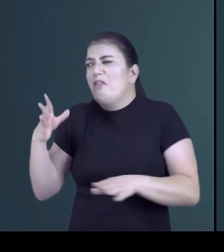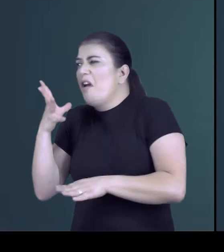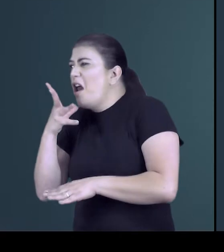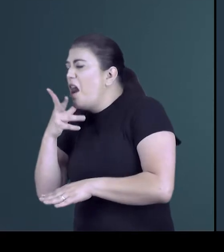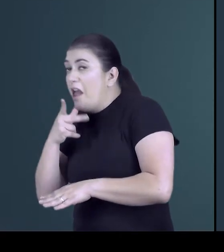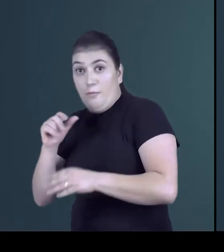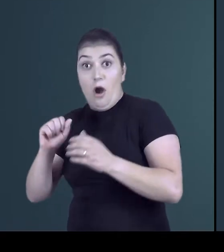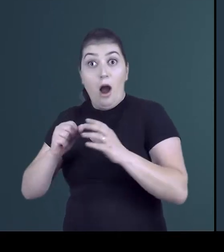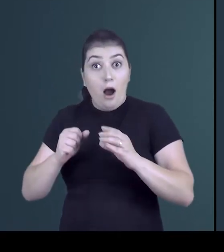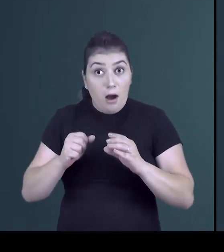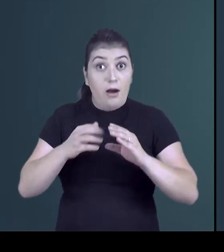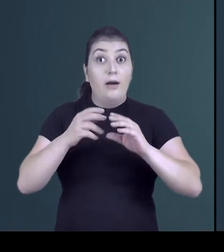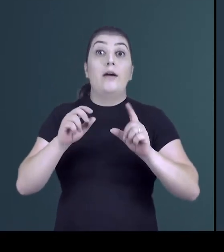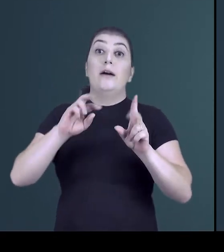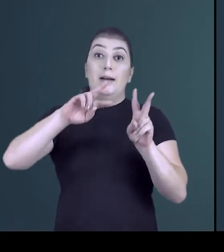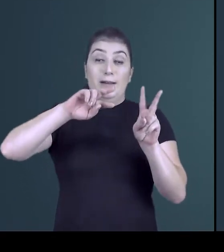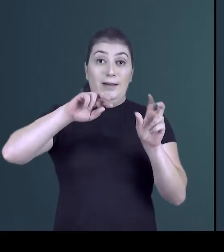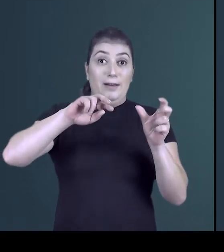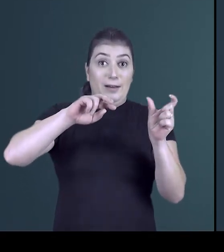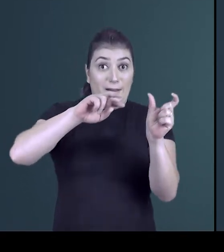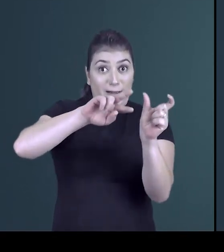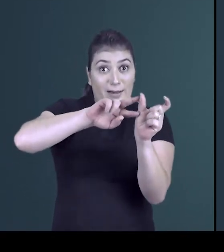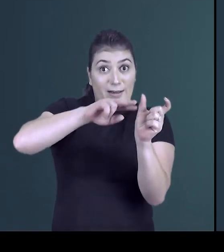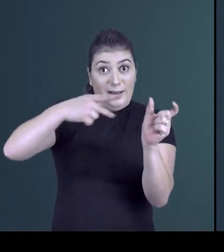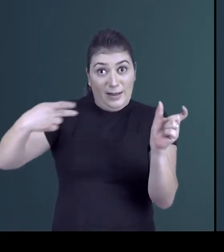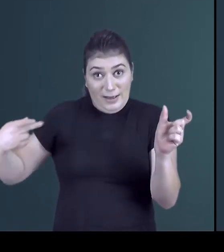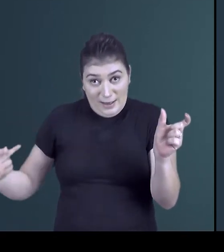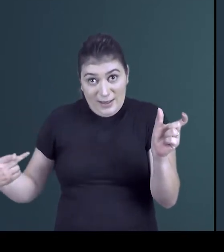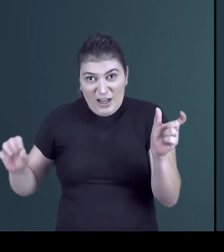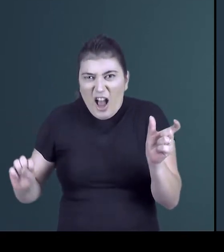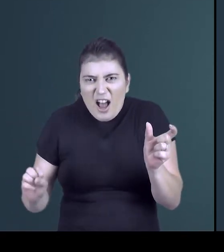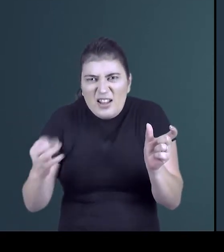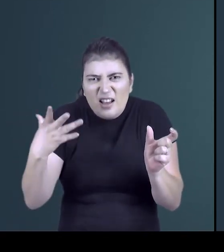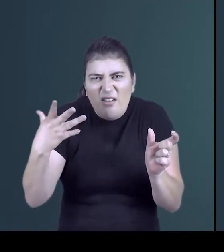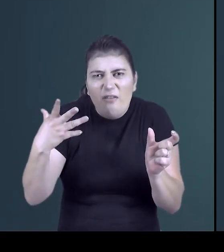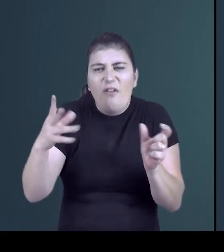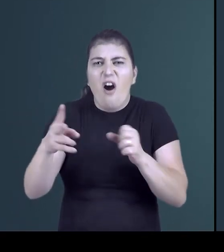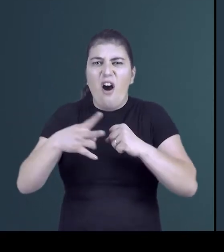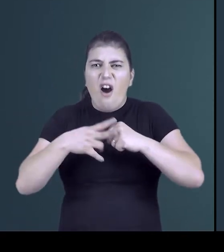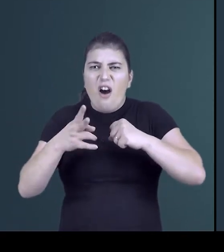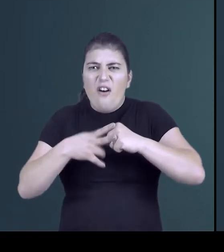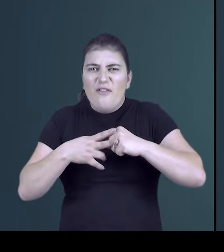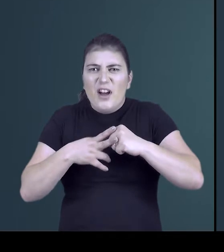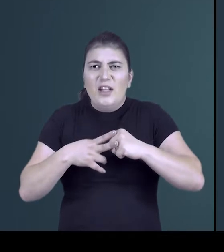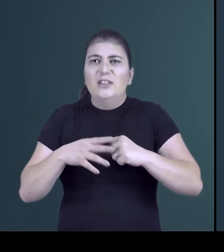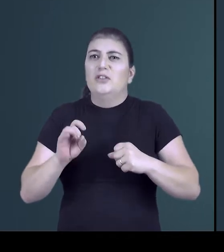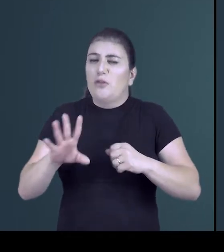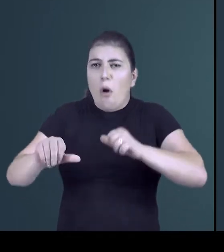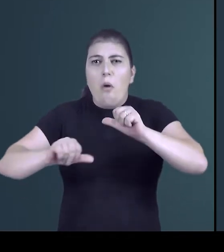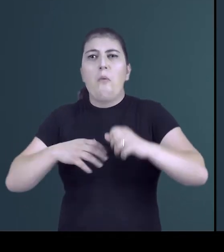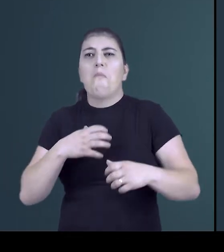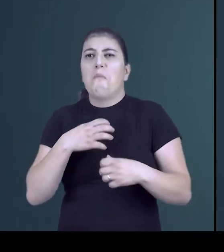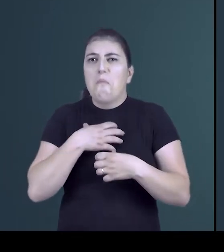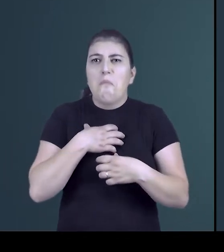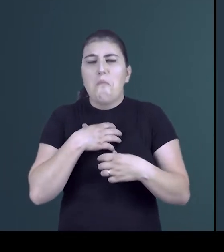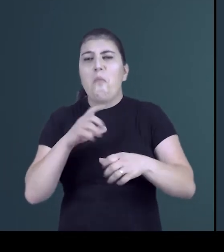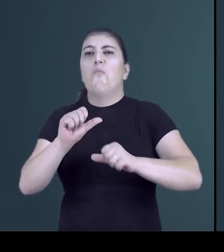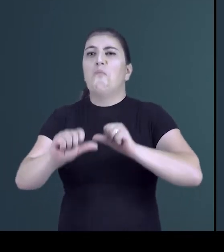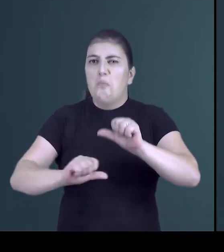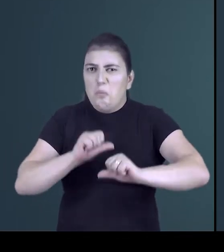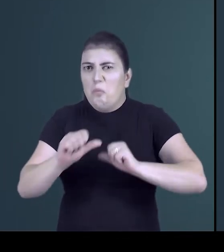Vejam que é uma característica para a ação verbal. Não está completando o verbo, apenas modificando.